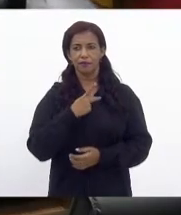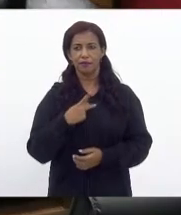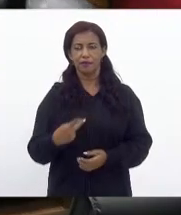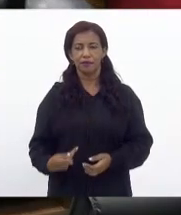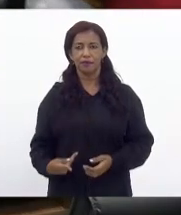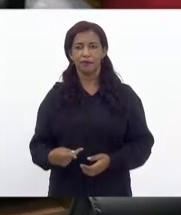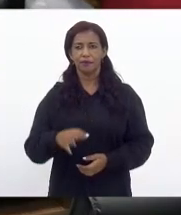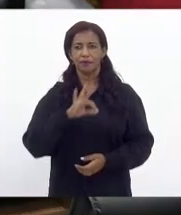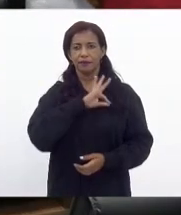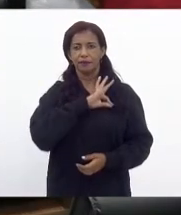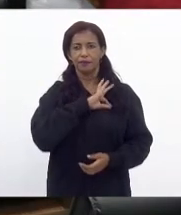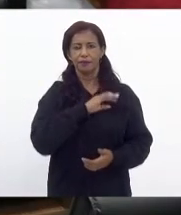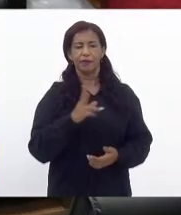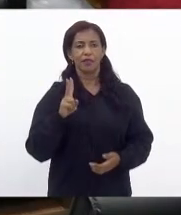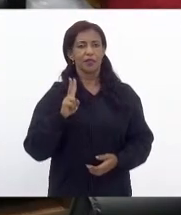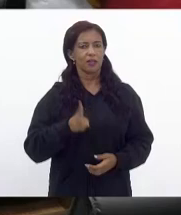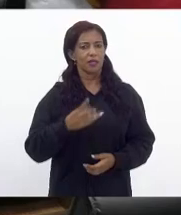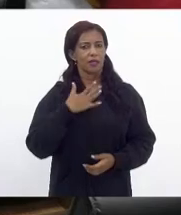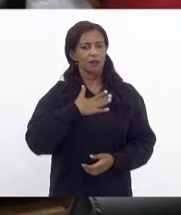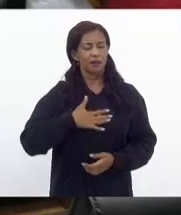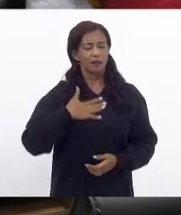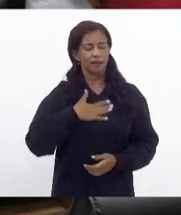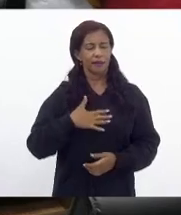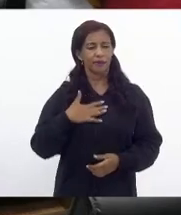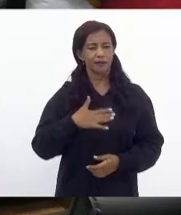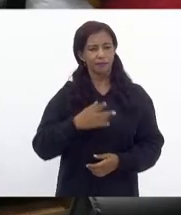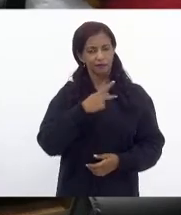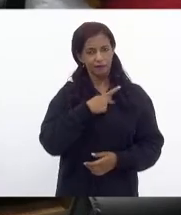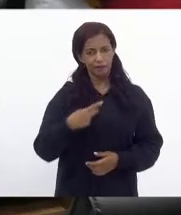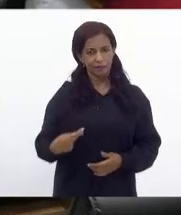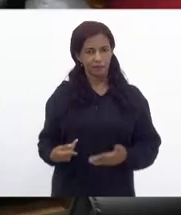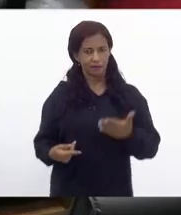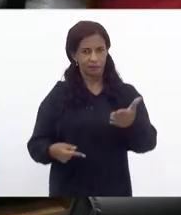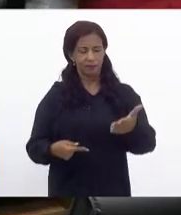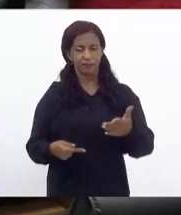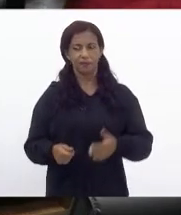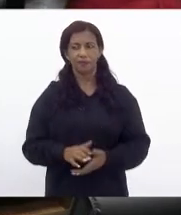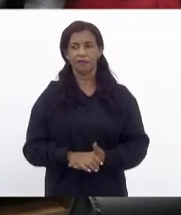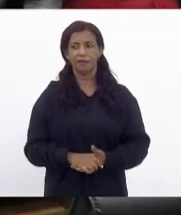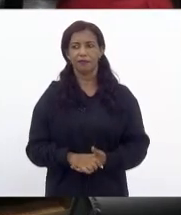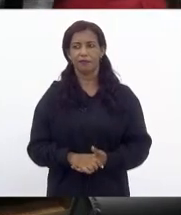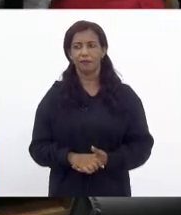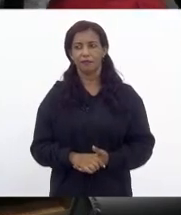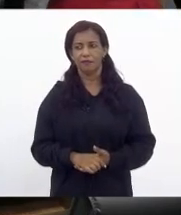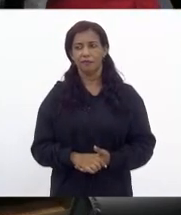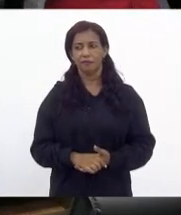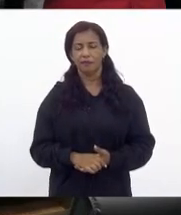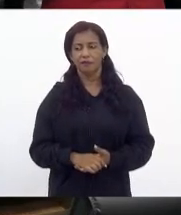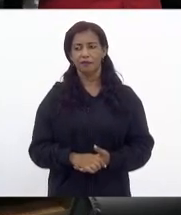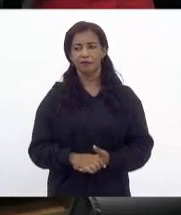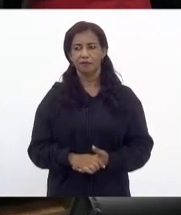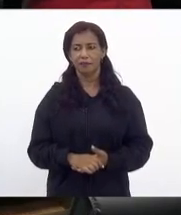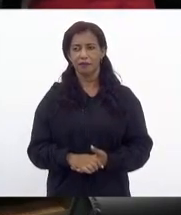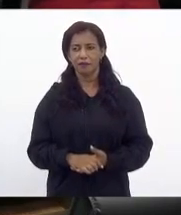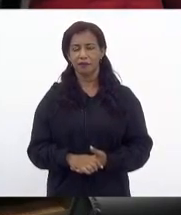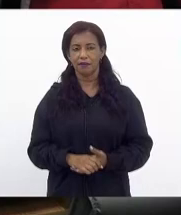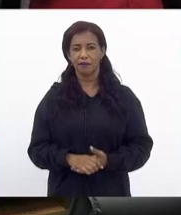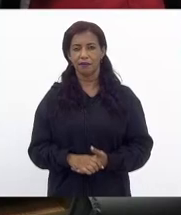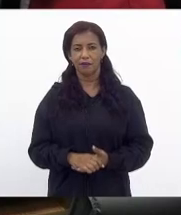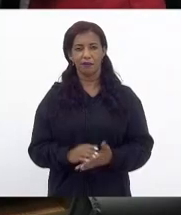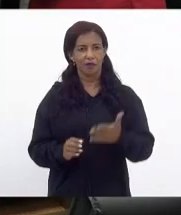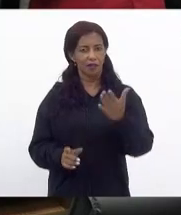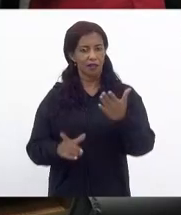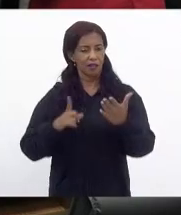Marta Rocha sempre um prazer vê-la presidindo aqui a assembleia né vossa